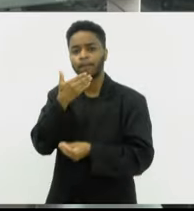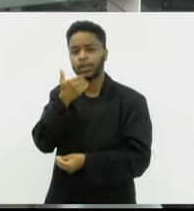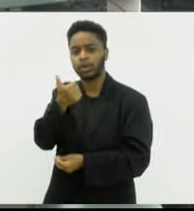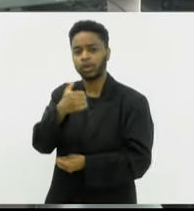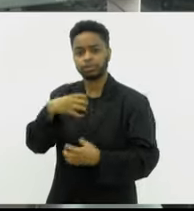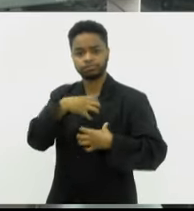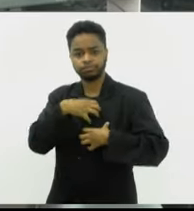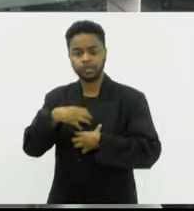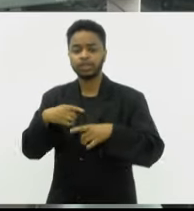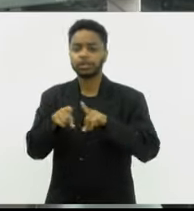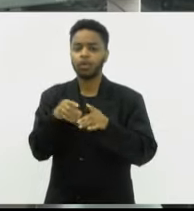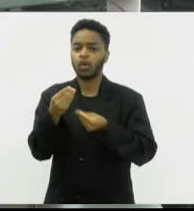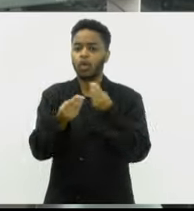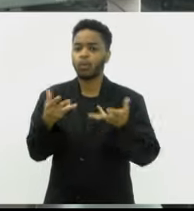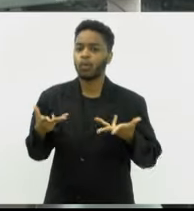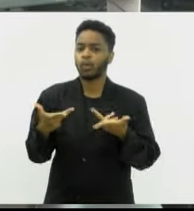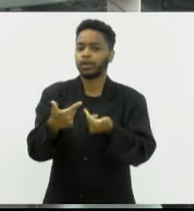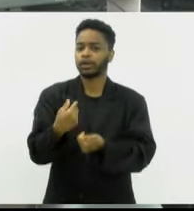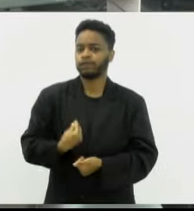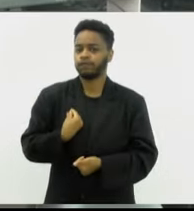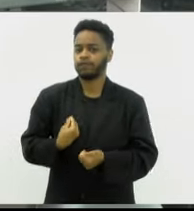nesse período. Bom dia, Flavinha.